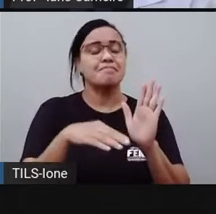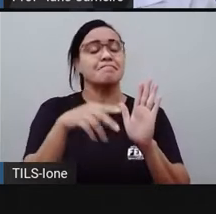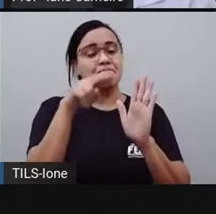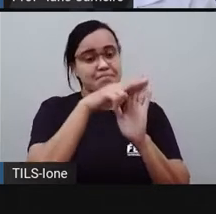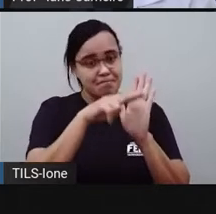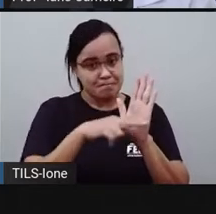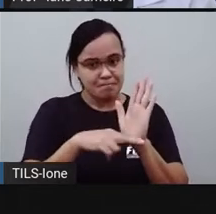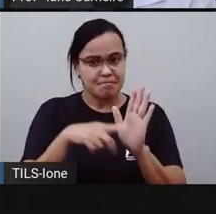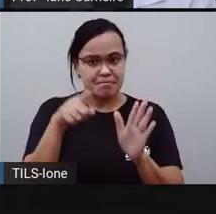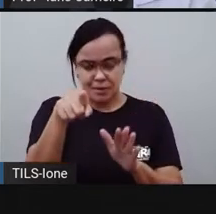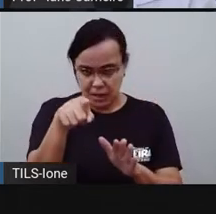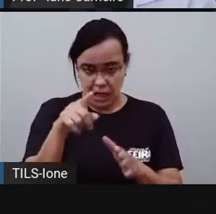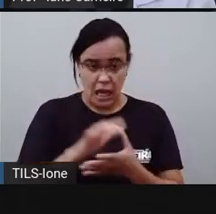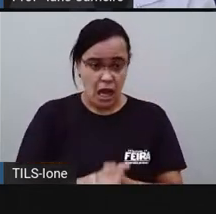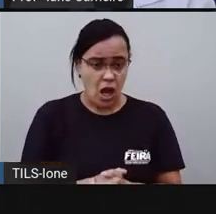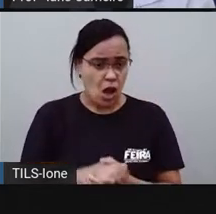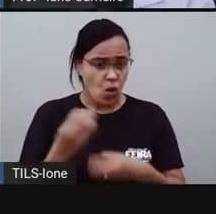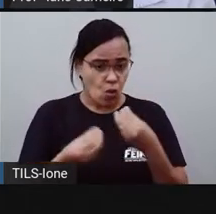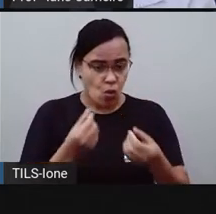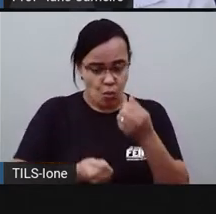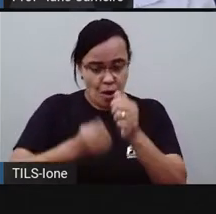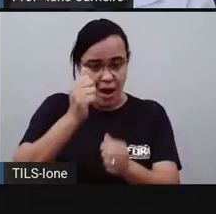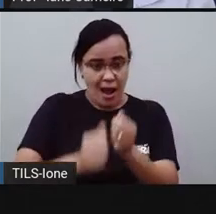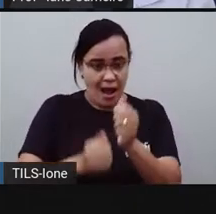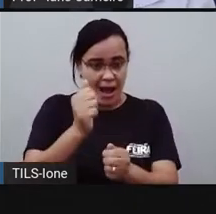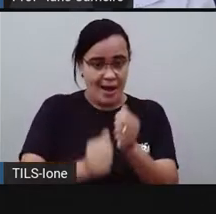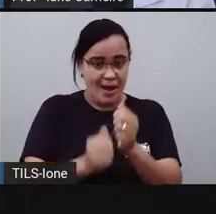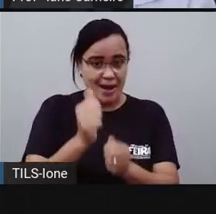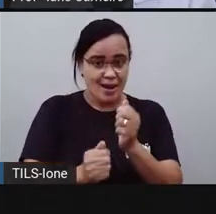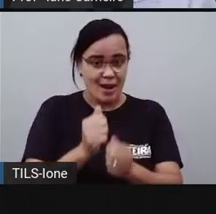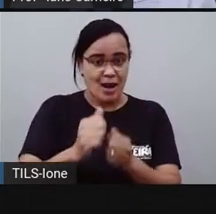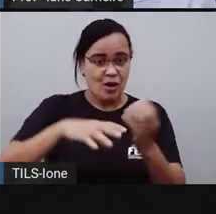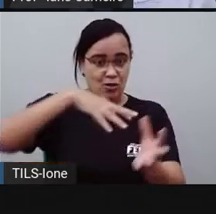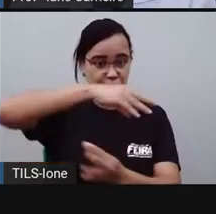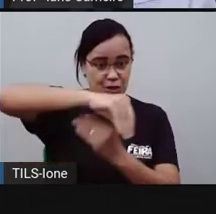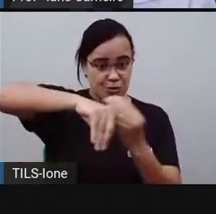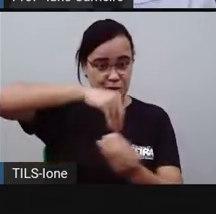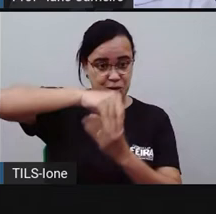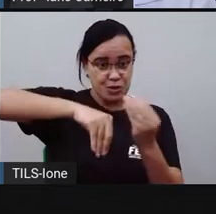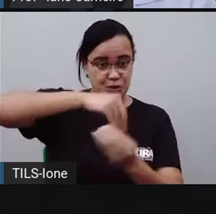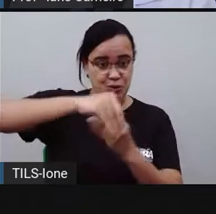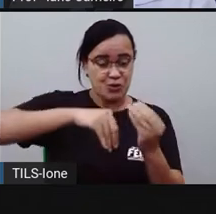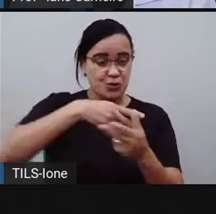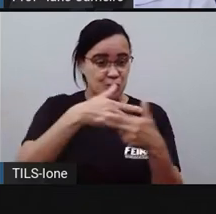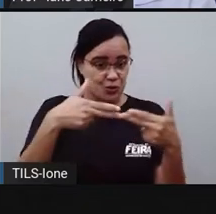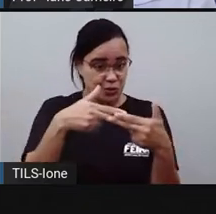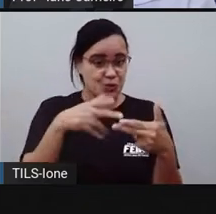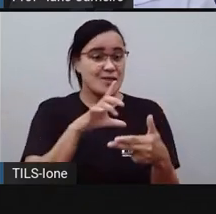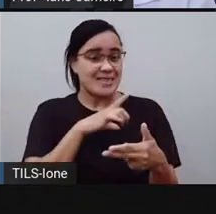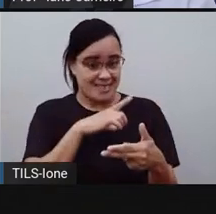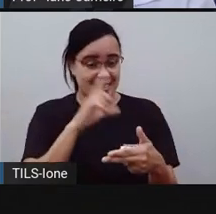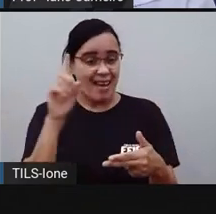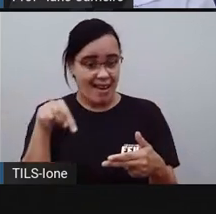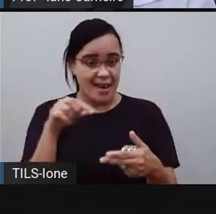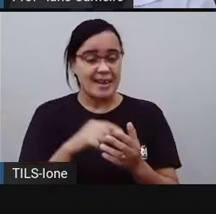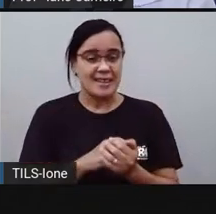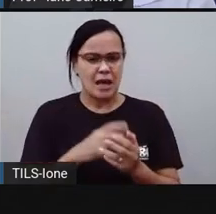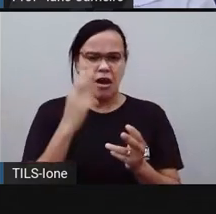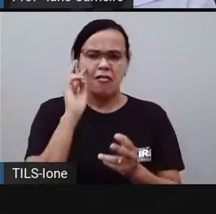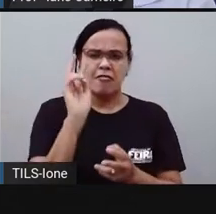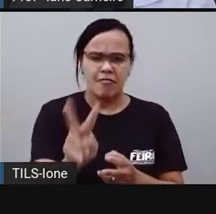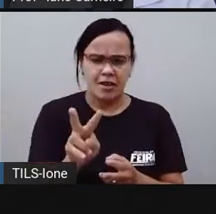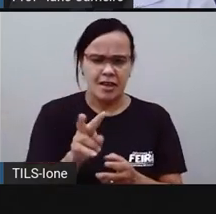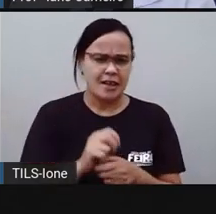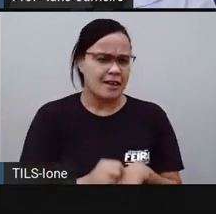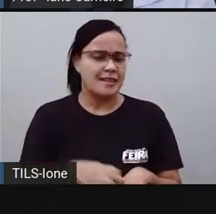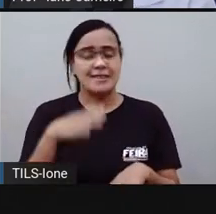arroz é delicioso, né? Também tem o acompanhamento da imagem, né? Se a gente não precisaria nem ler aqui o nome, que a